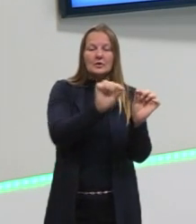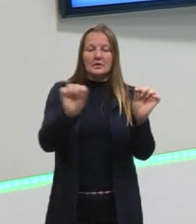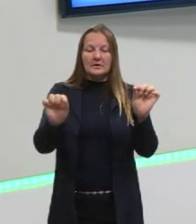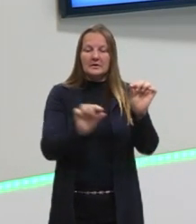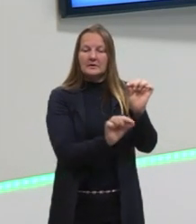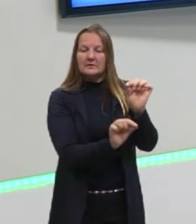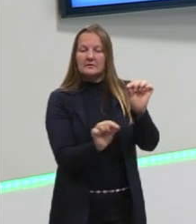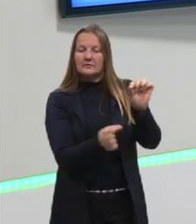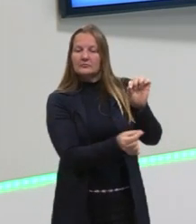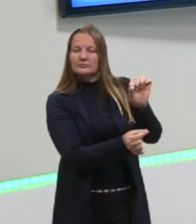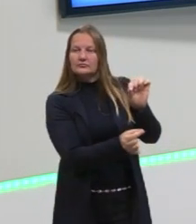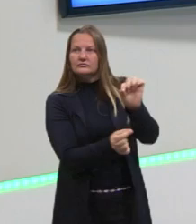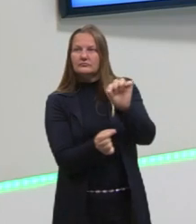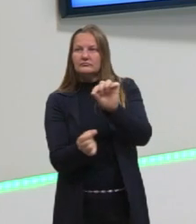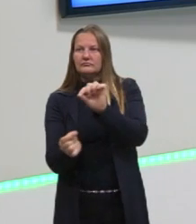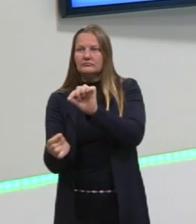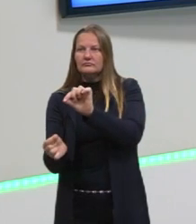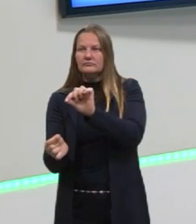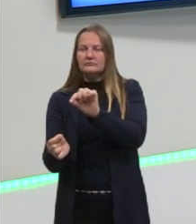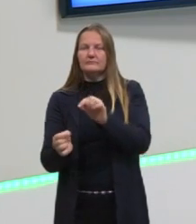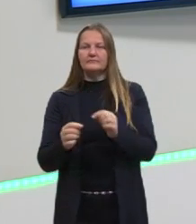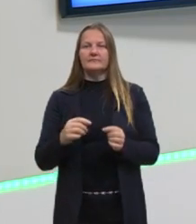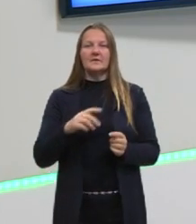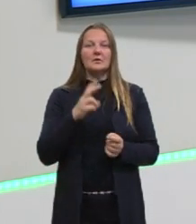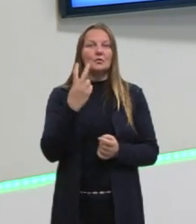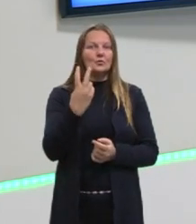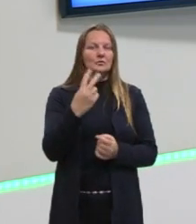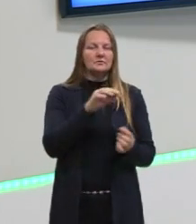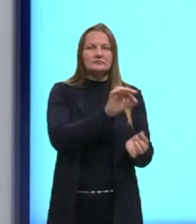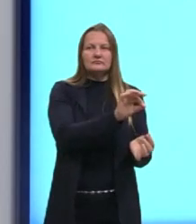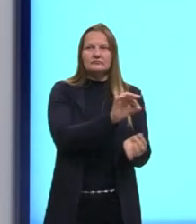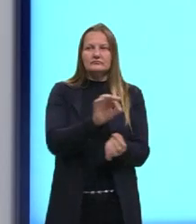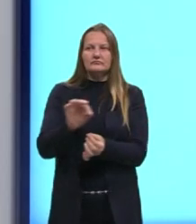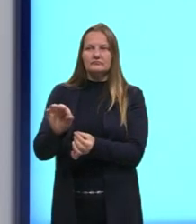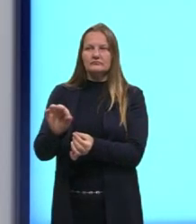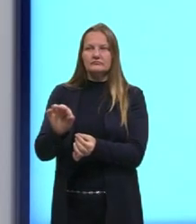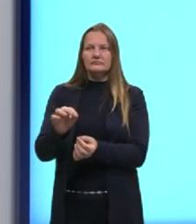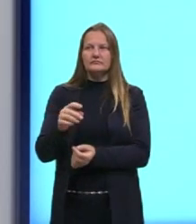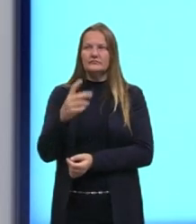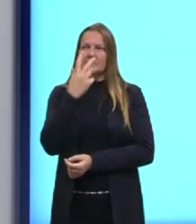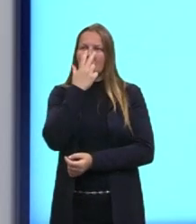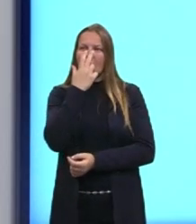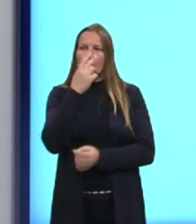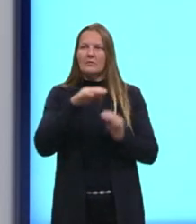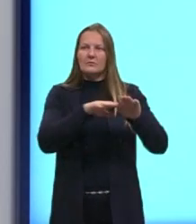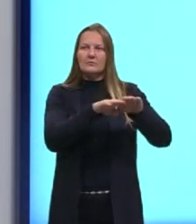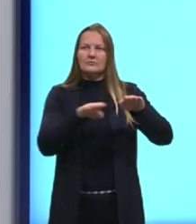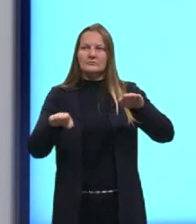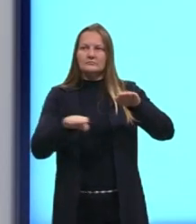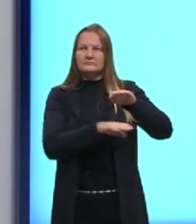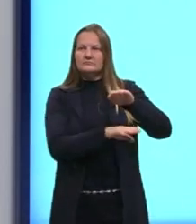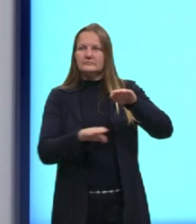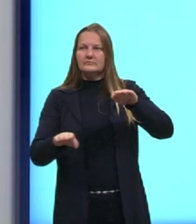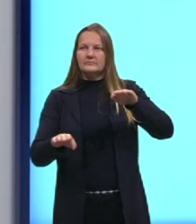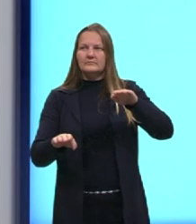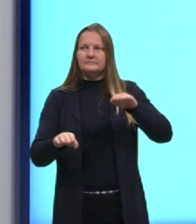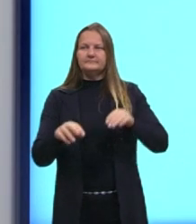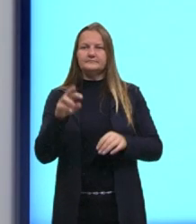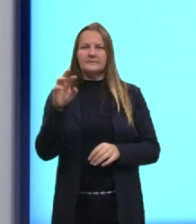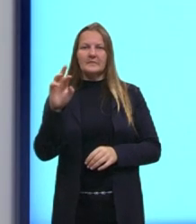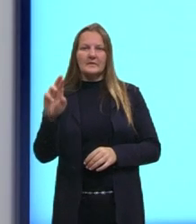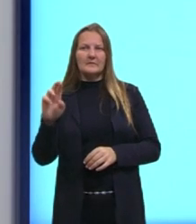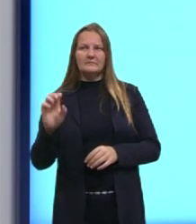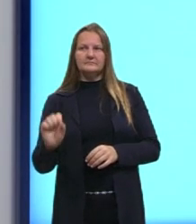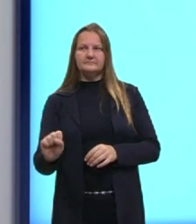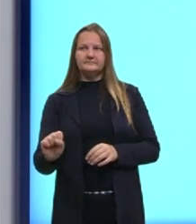com mesma direção e mesmo sentido, né? A mesma imagem, ali, onde nós temos as retas R e S,